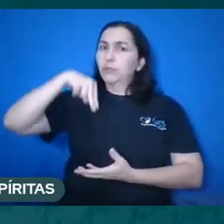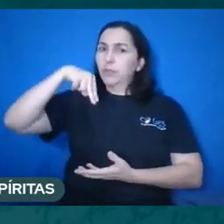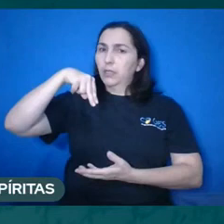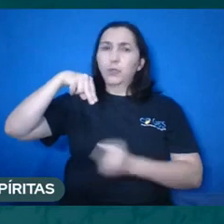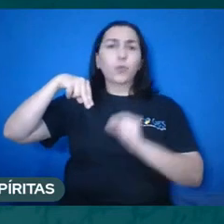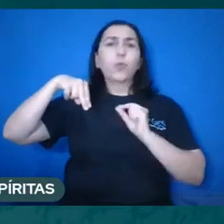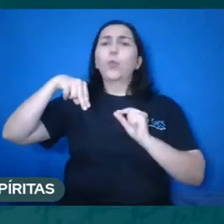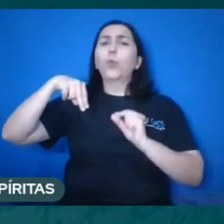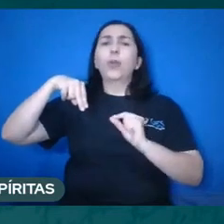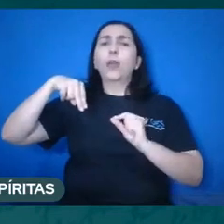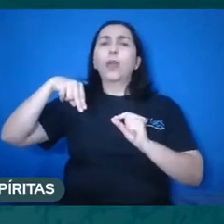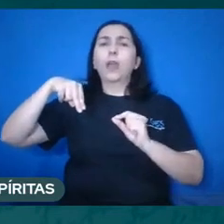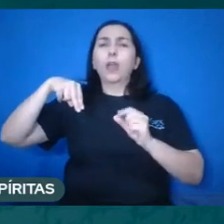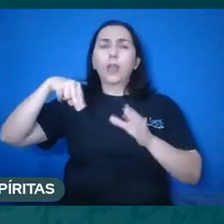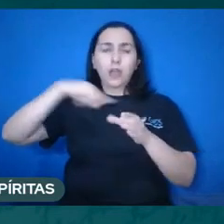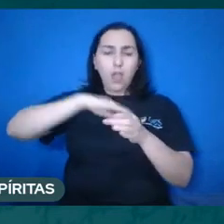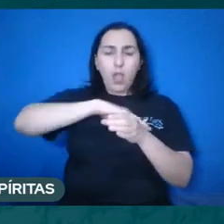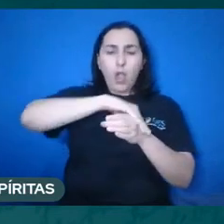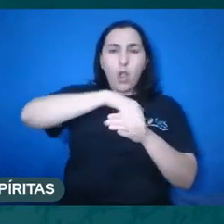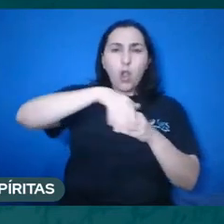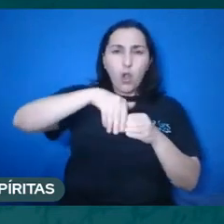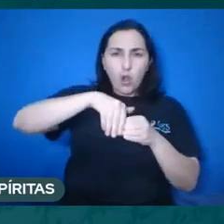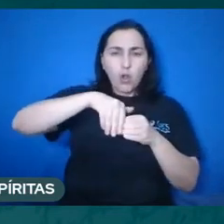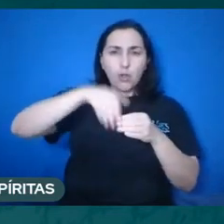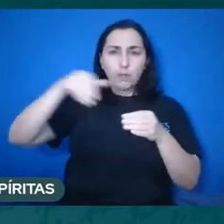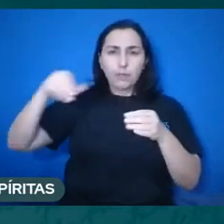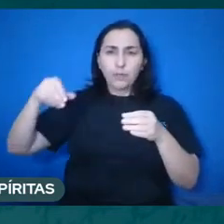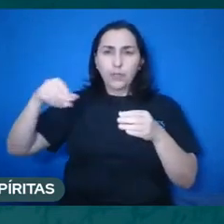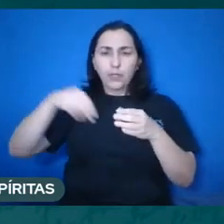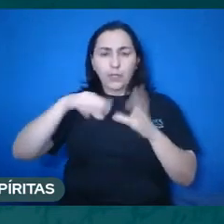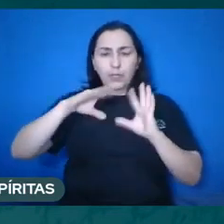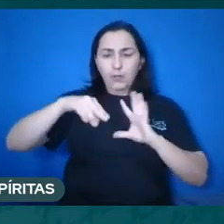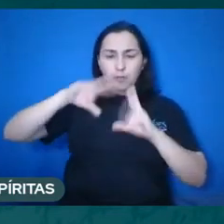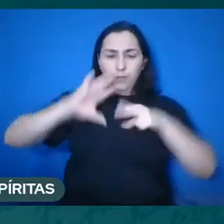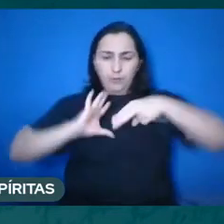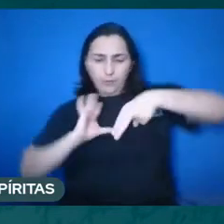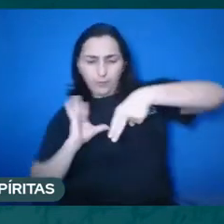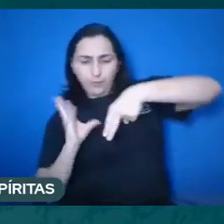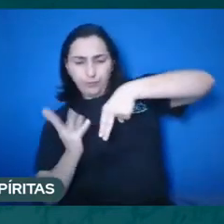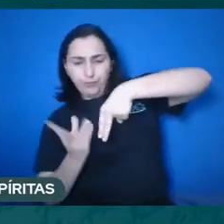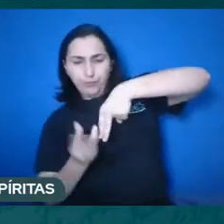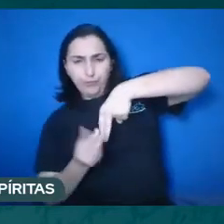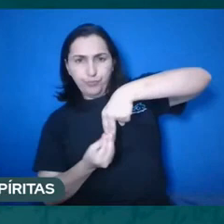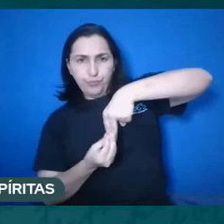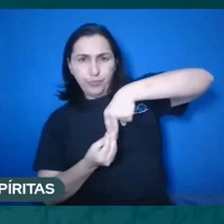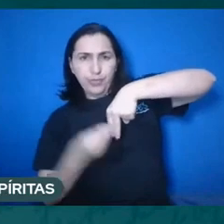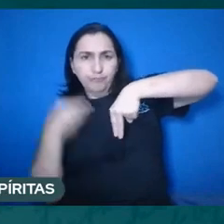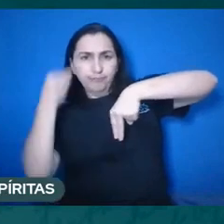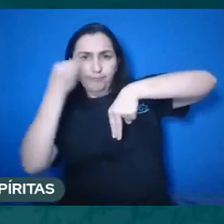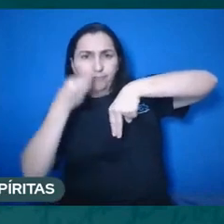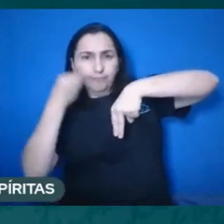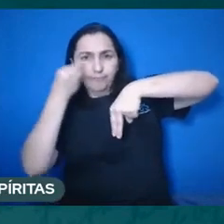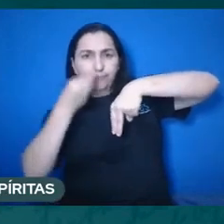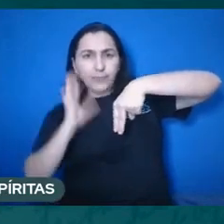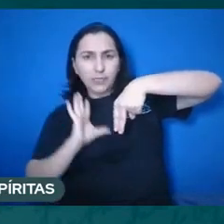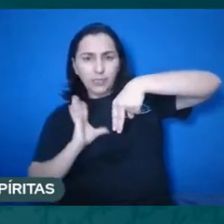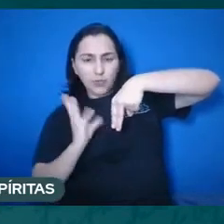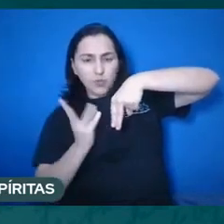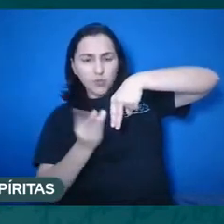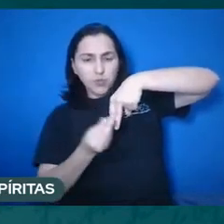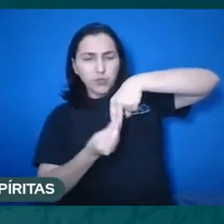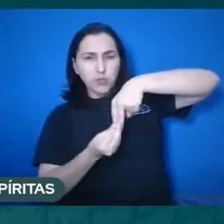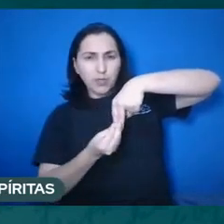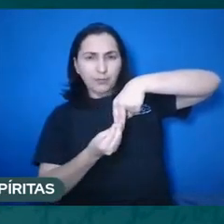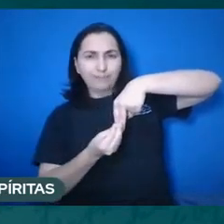almas dos homens sem corpos, que levam consigo suas aquisições, suas mazelas. Então, vejam como